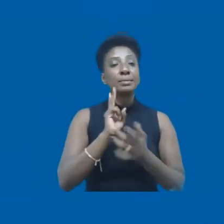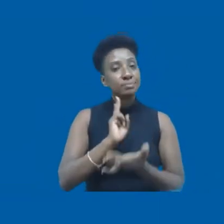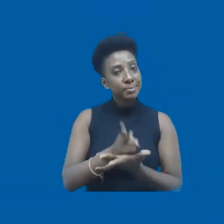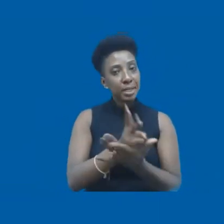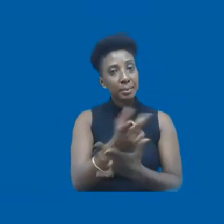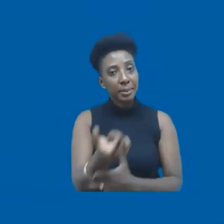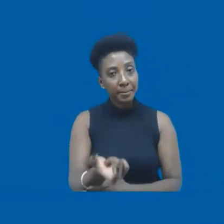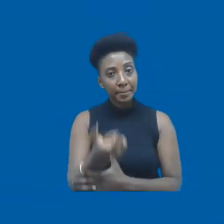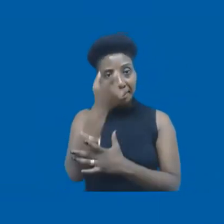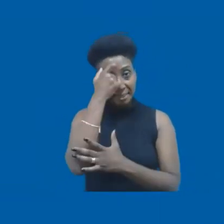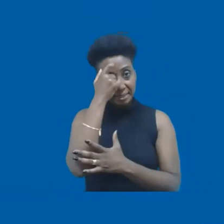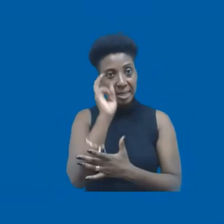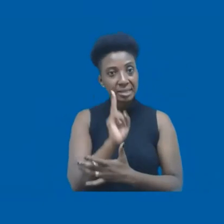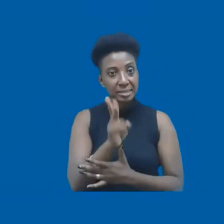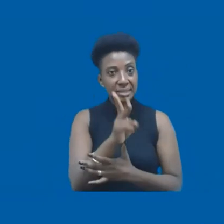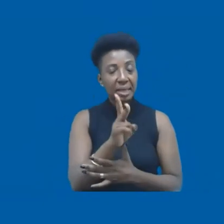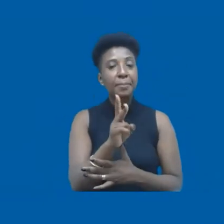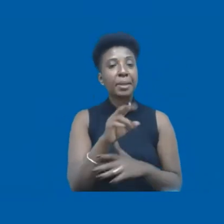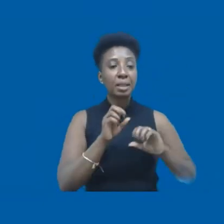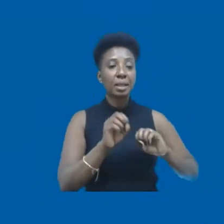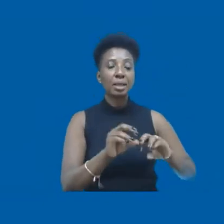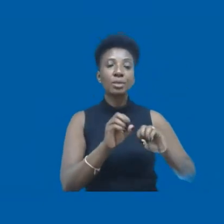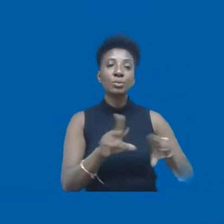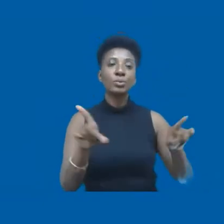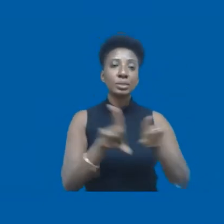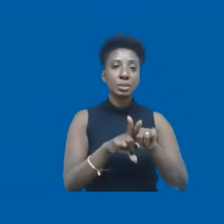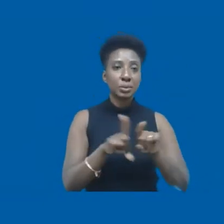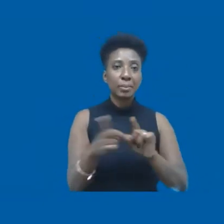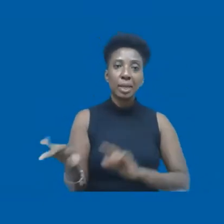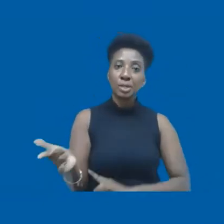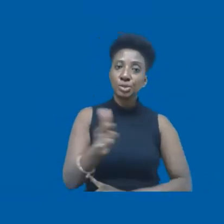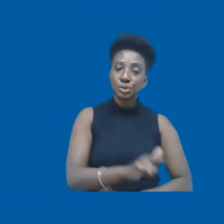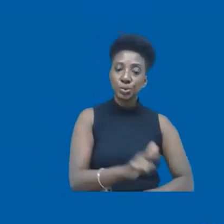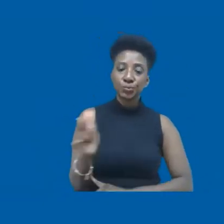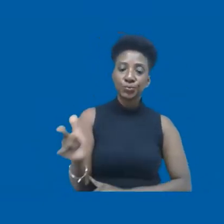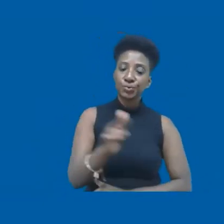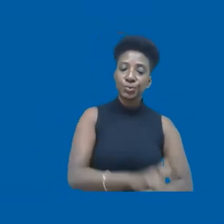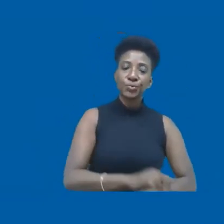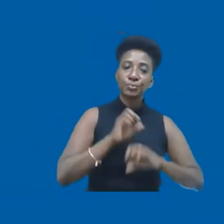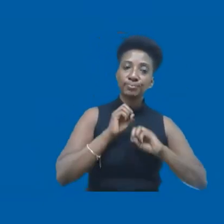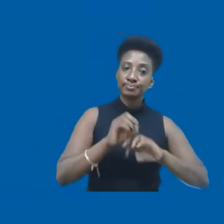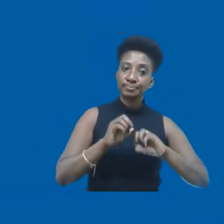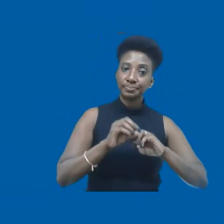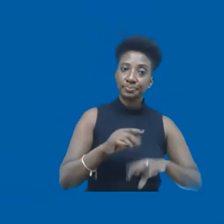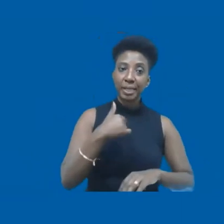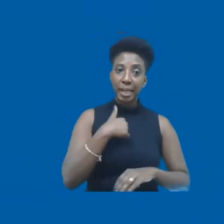sempre na educação também, estar sempre repensando a educação. E eu como uma